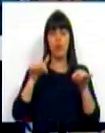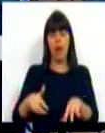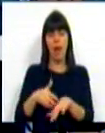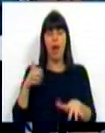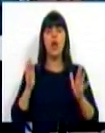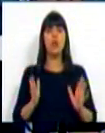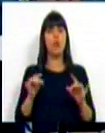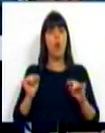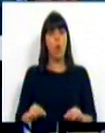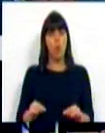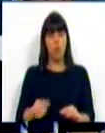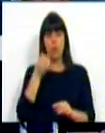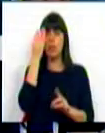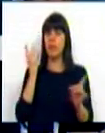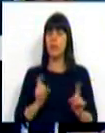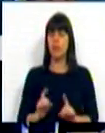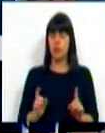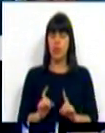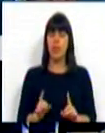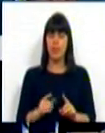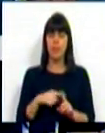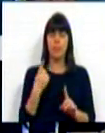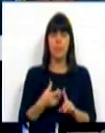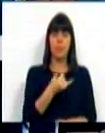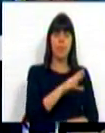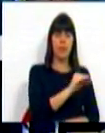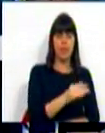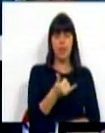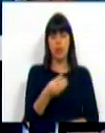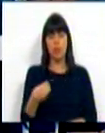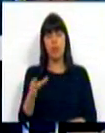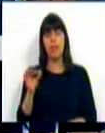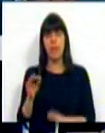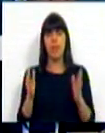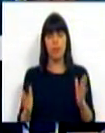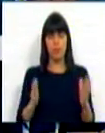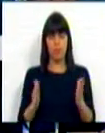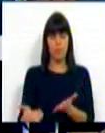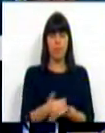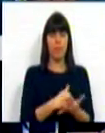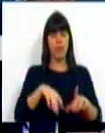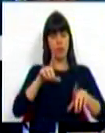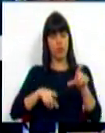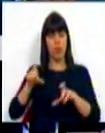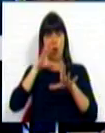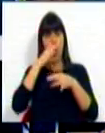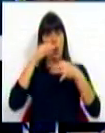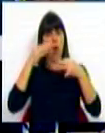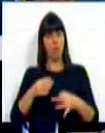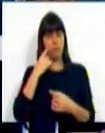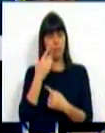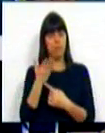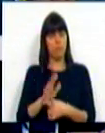Assembleia hoje, não se esqueça que, entre 2010 e 2014, os dados estatísticos oficiais